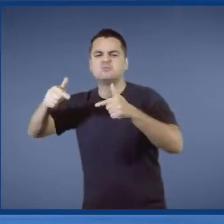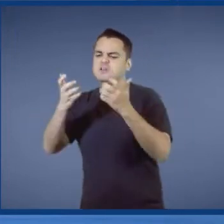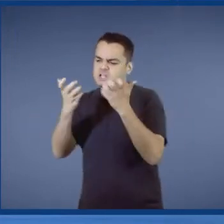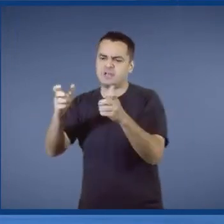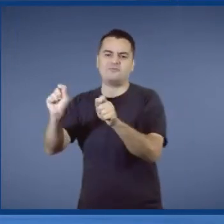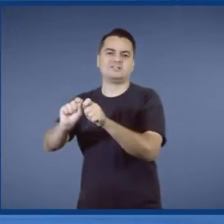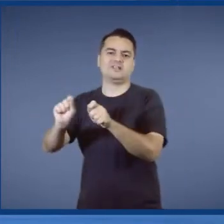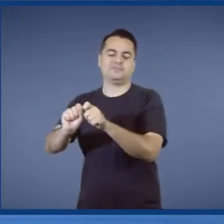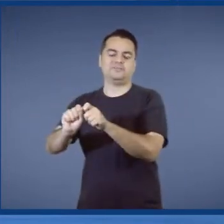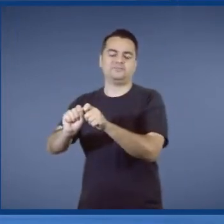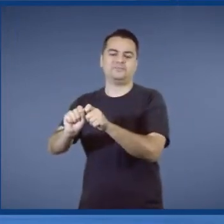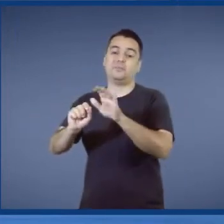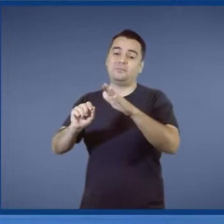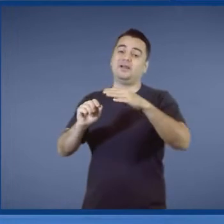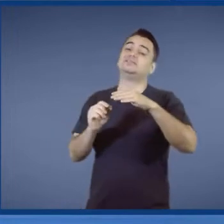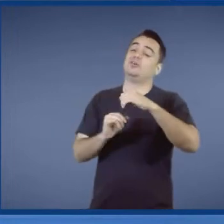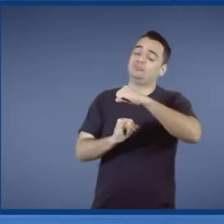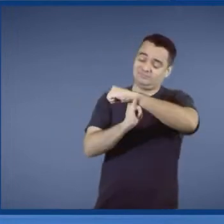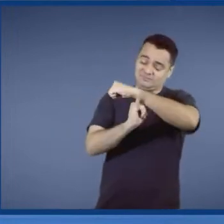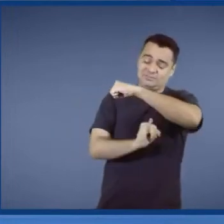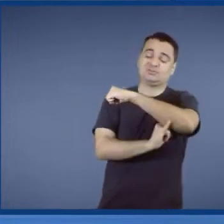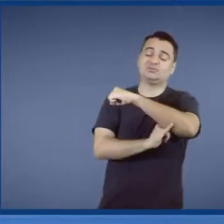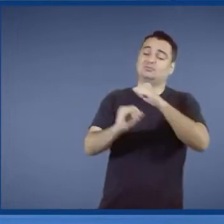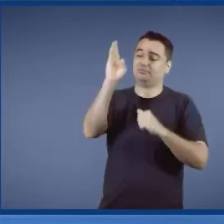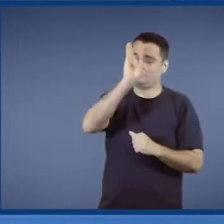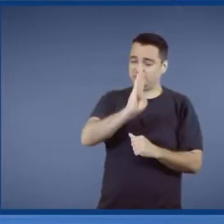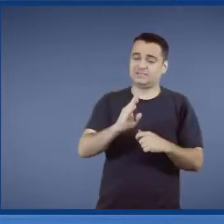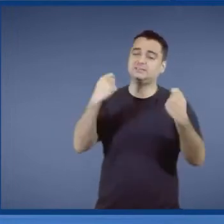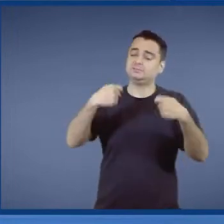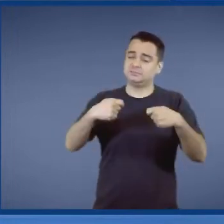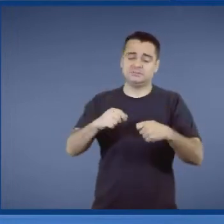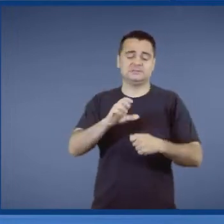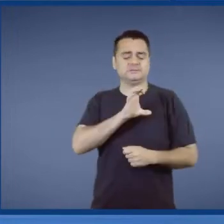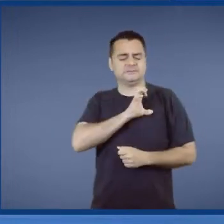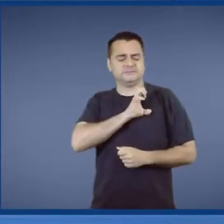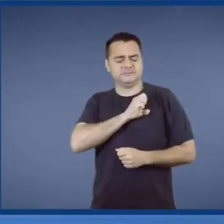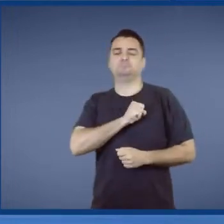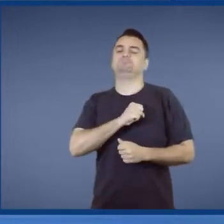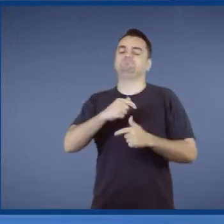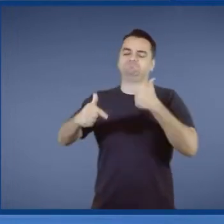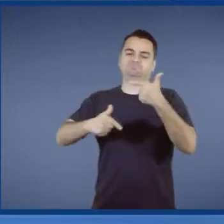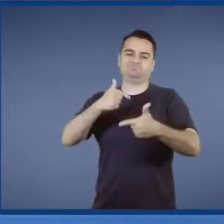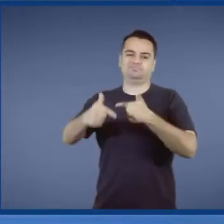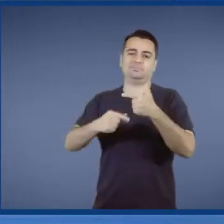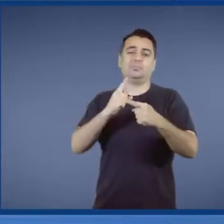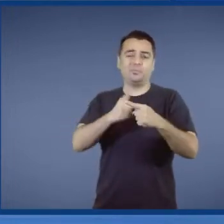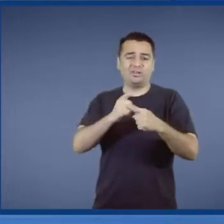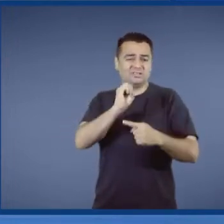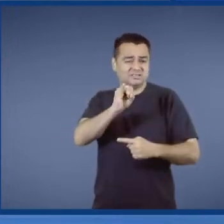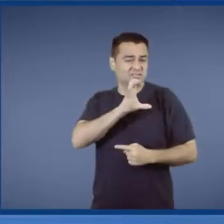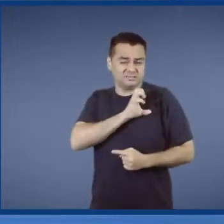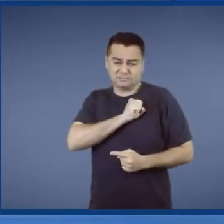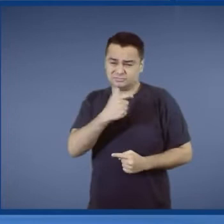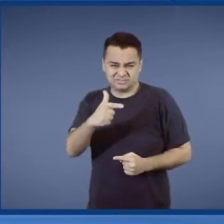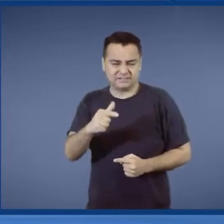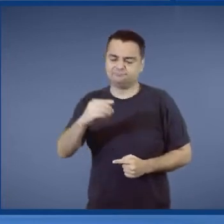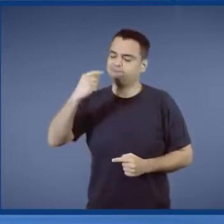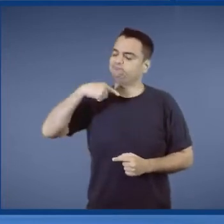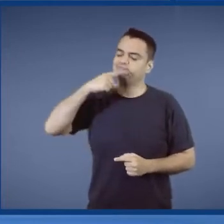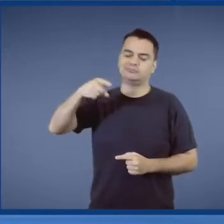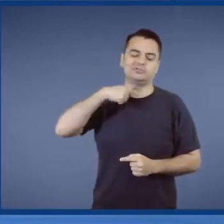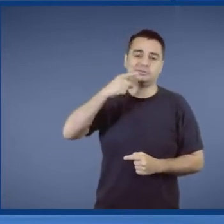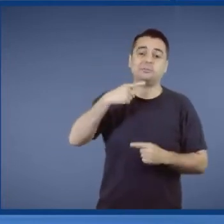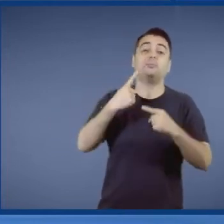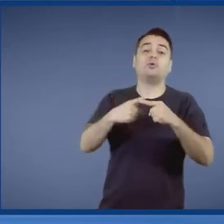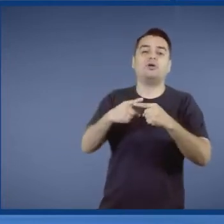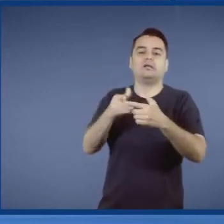E para fazer infraestrutura no Brasil, gente, tem que ser apaixonado. Porque se você não for apaixonado, você não faz. Porque a quantidade de obstáculos que as